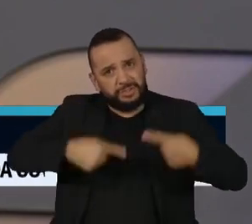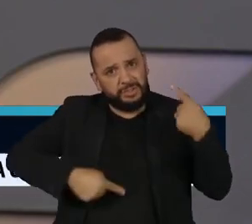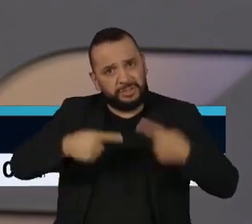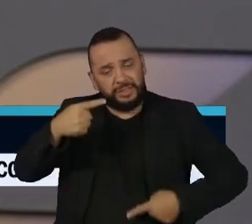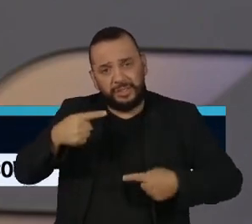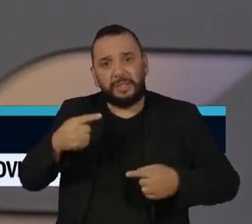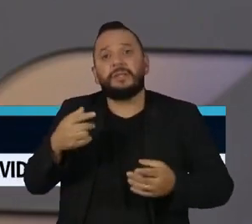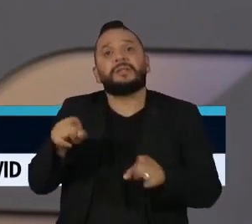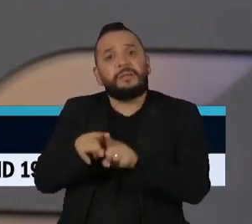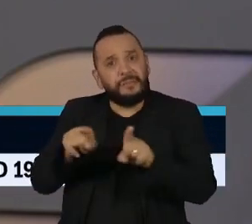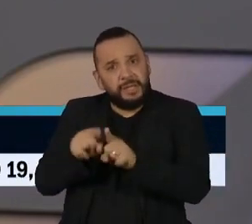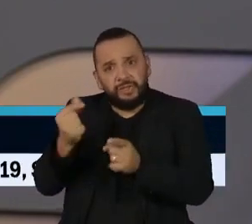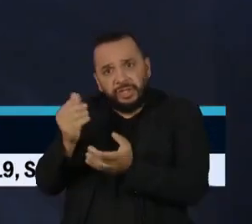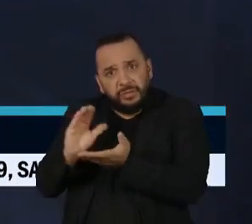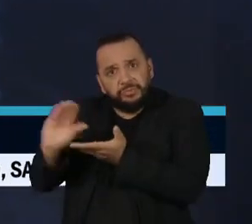distribuem esses recursos. Obrigado.